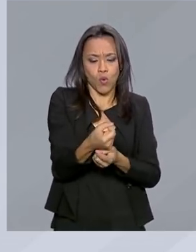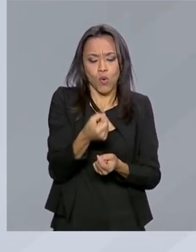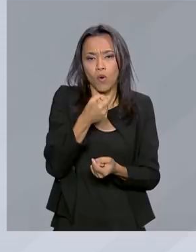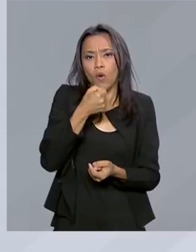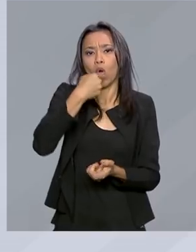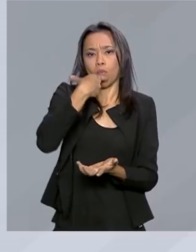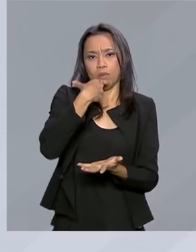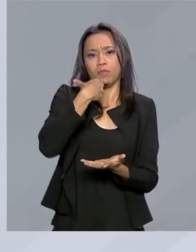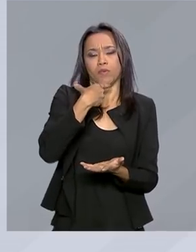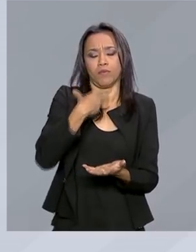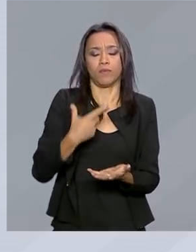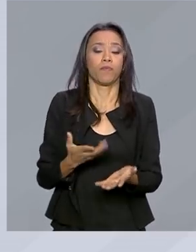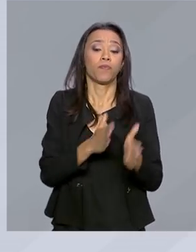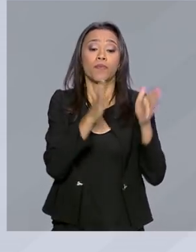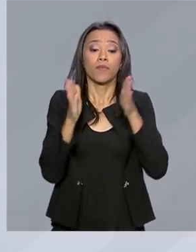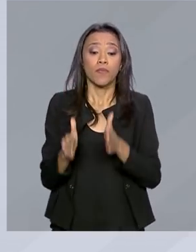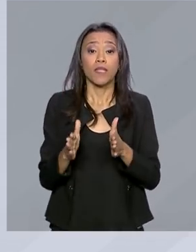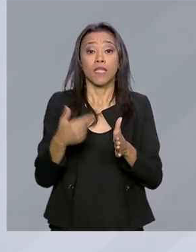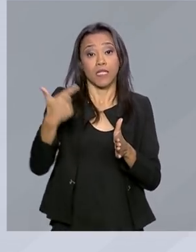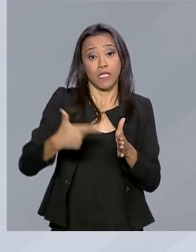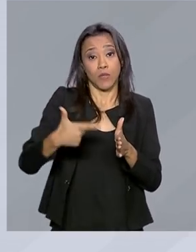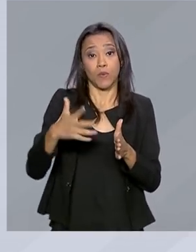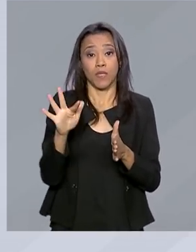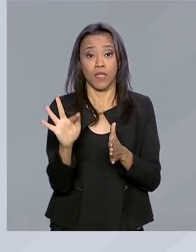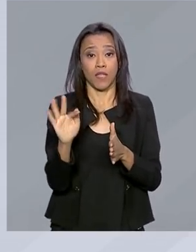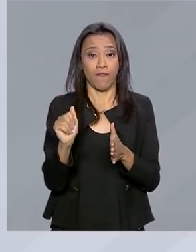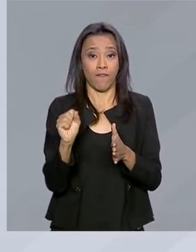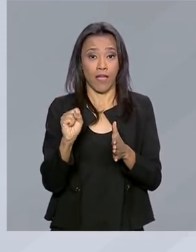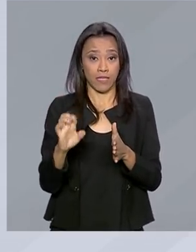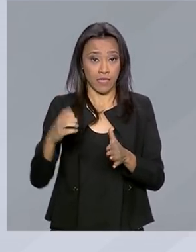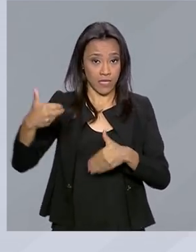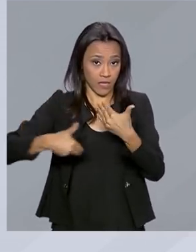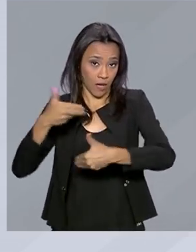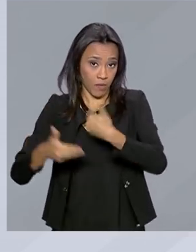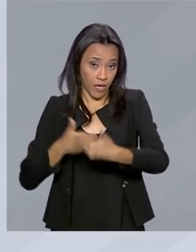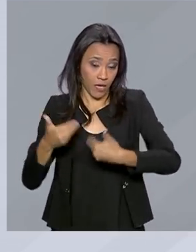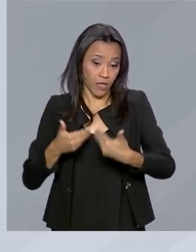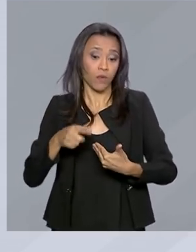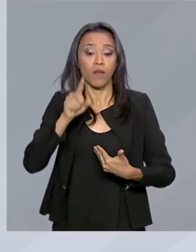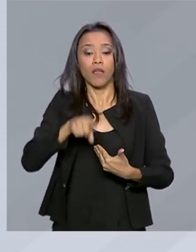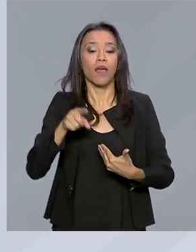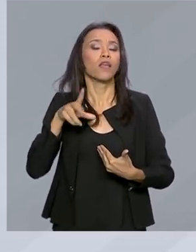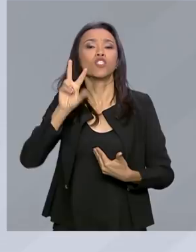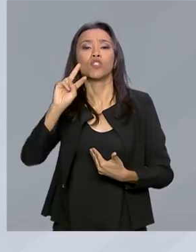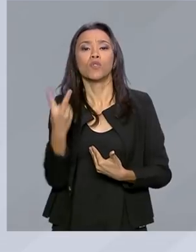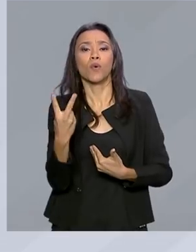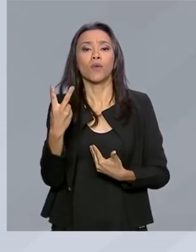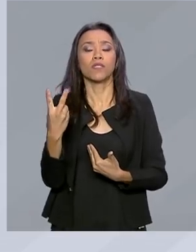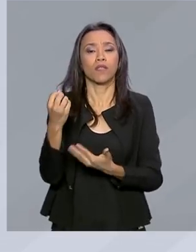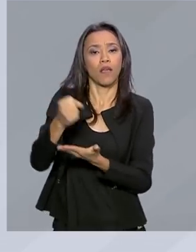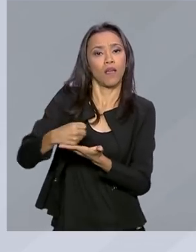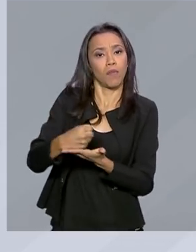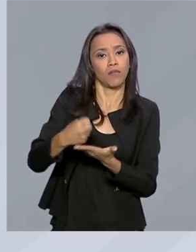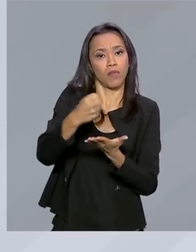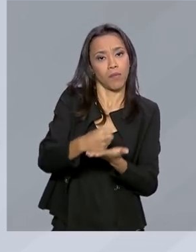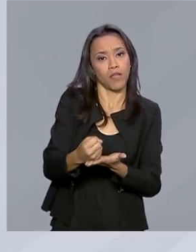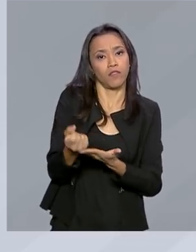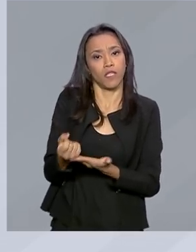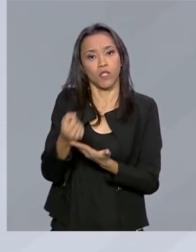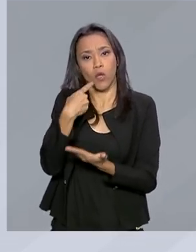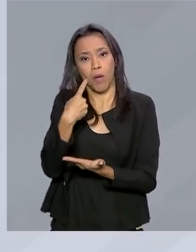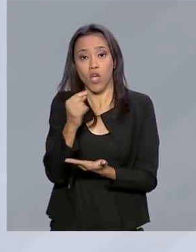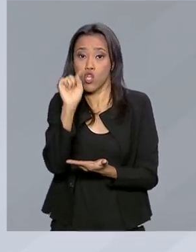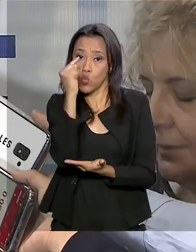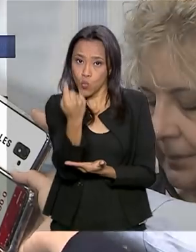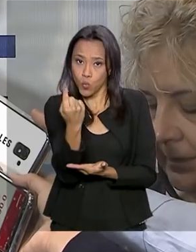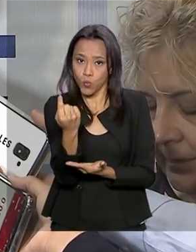intensiva da doença. Já na segunda fase do tratamento, será ofertada uma combinação de dois medicamentos também em um único